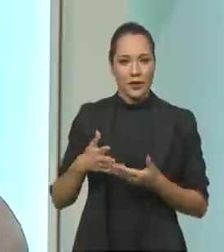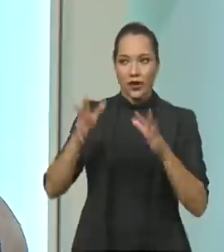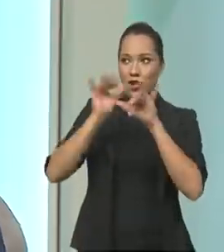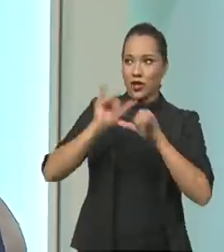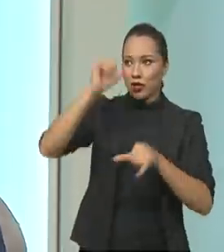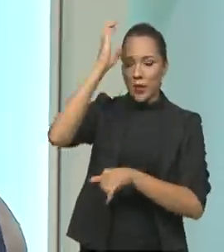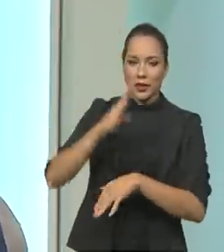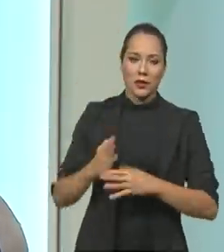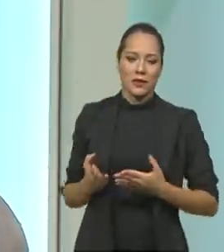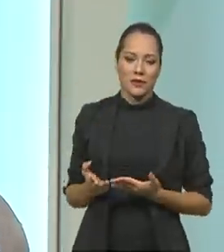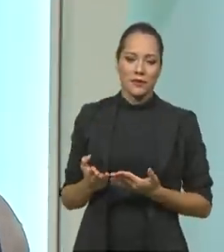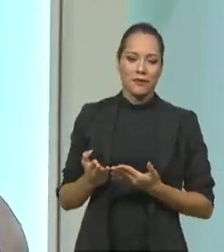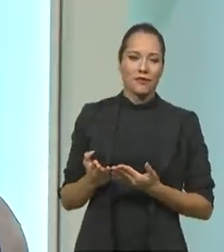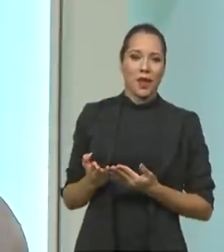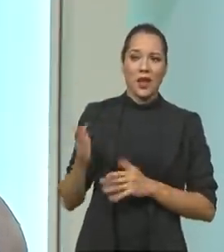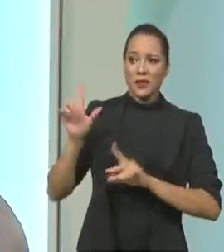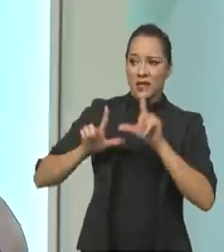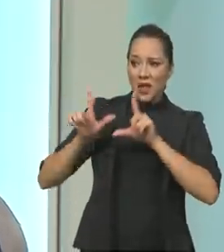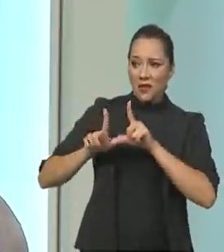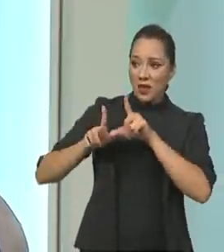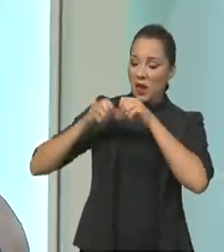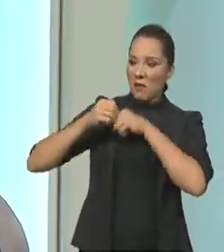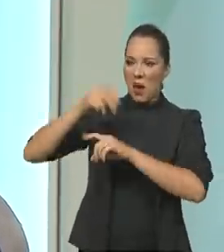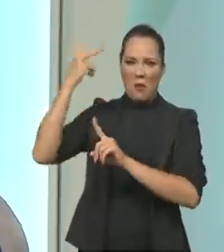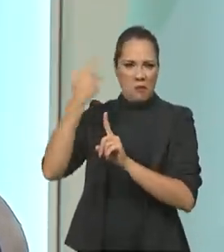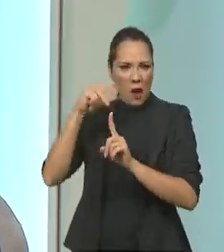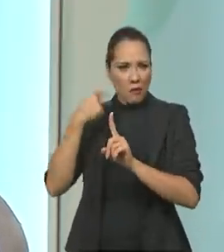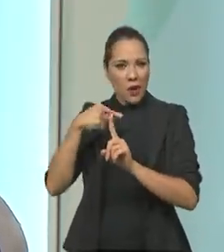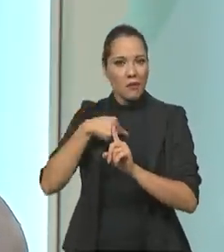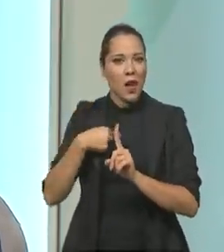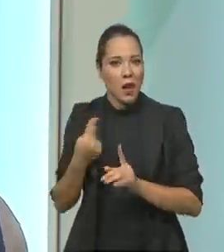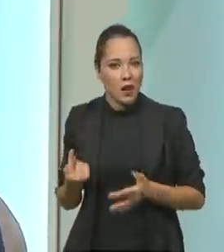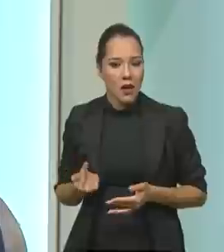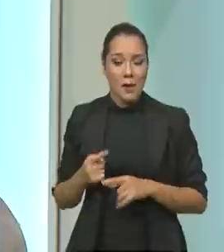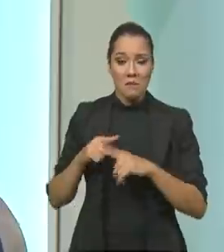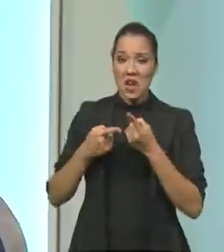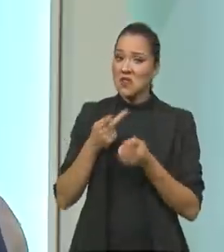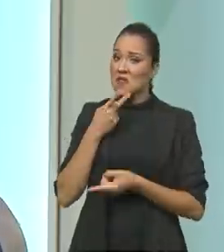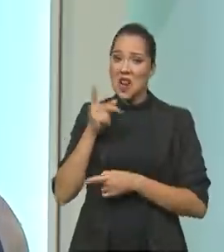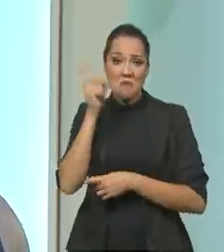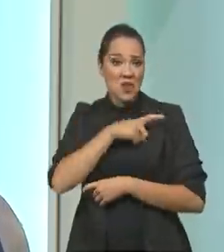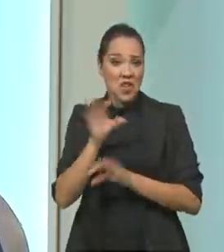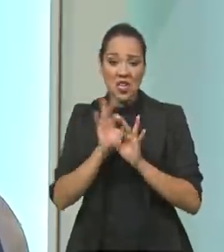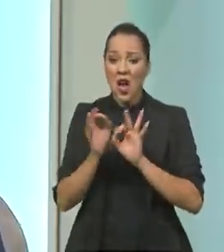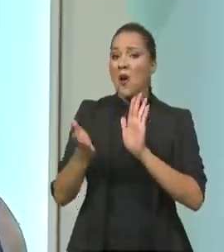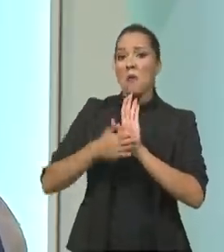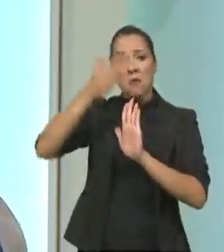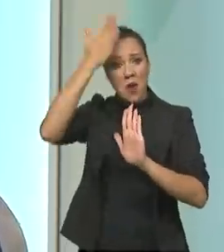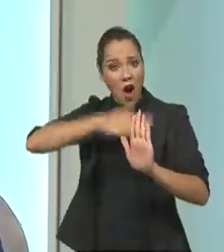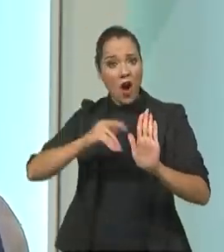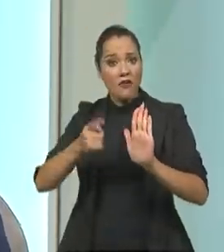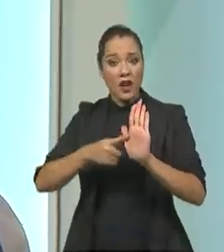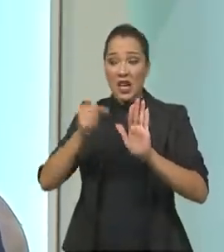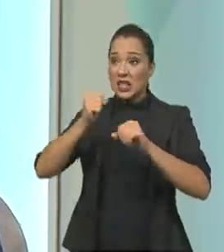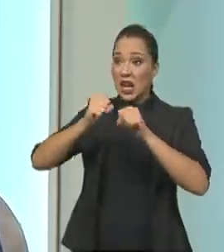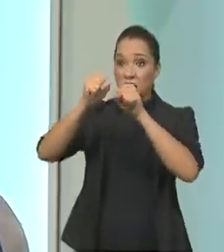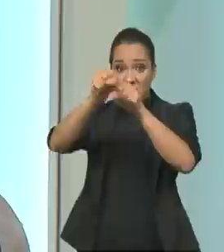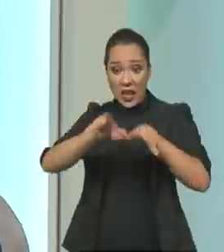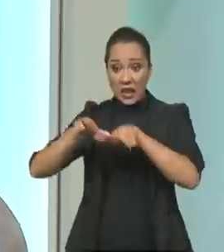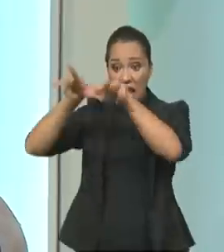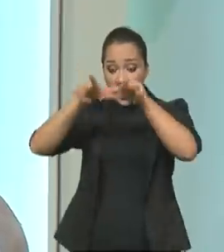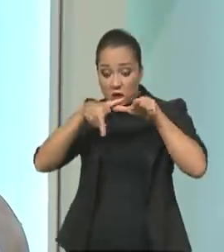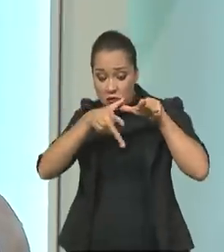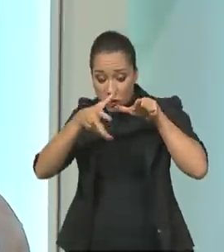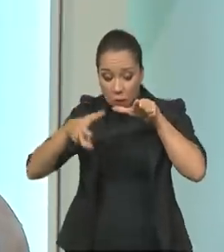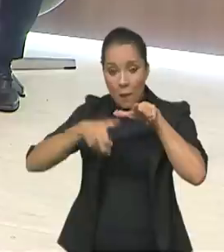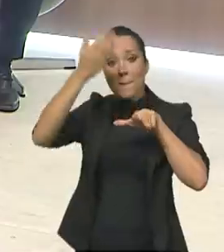Uma parte da mídia, da TV aberta, tinha caído em cima de mim. Mas eu não falei nenhuma mentira, está lá, o Brasil é sim, está no satélite, imagem de satélite,